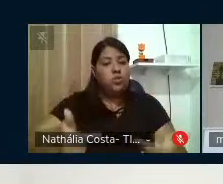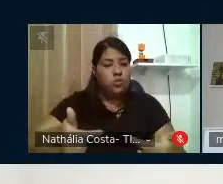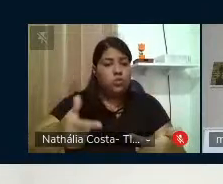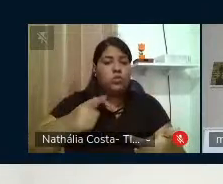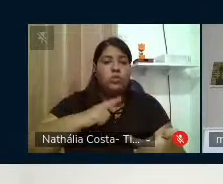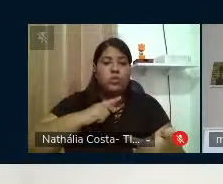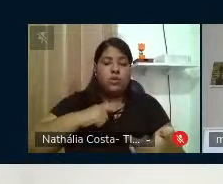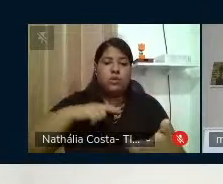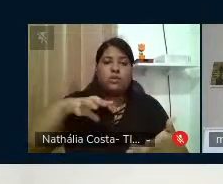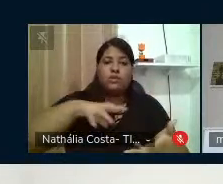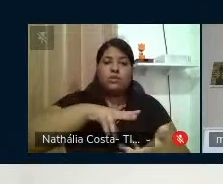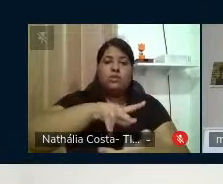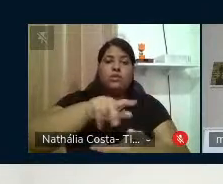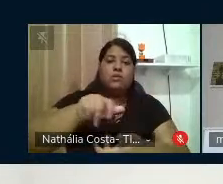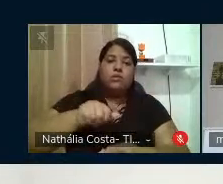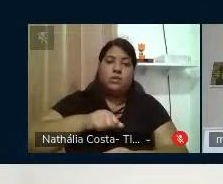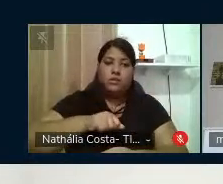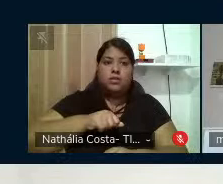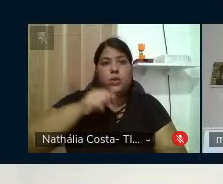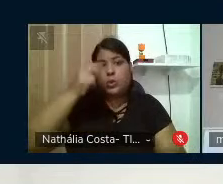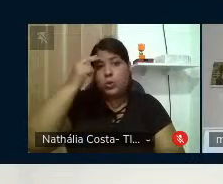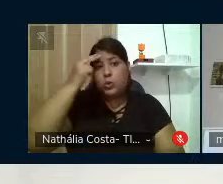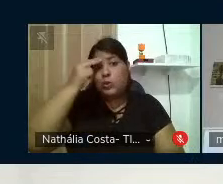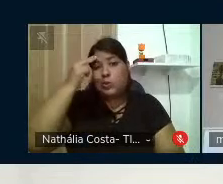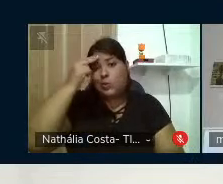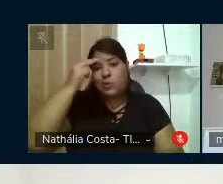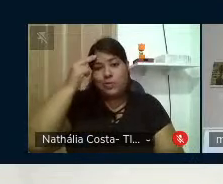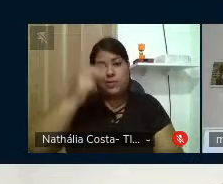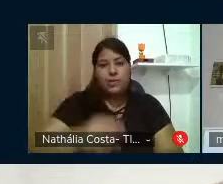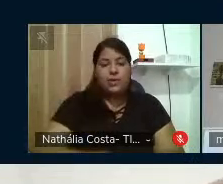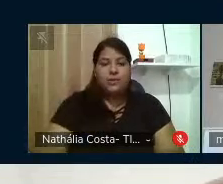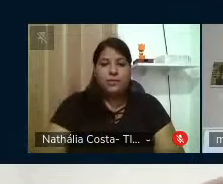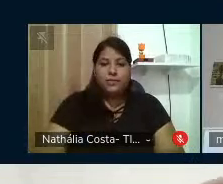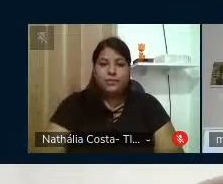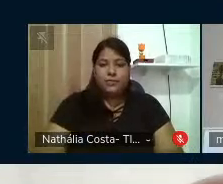vagueia no universo atiçando centelhas de utopia.